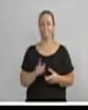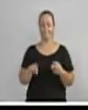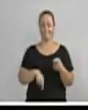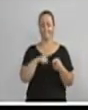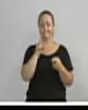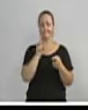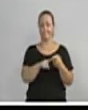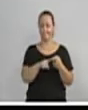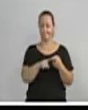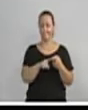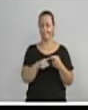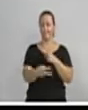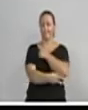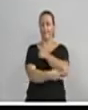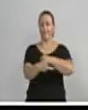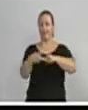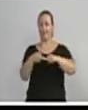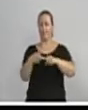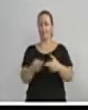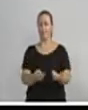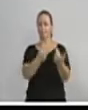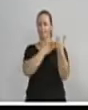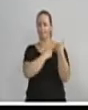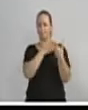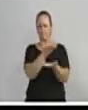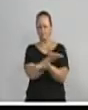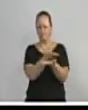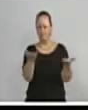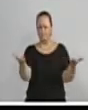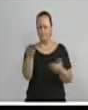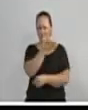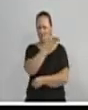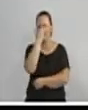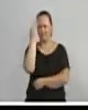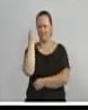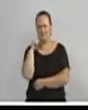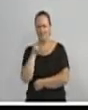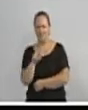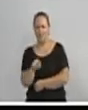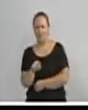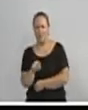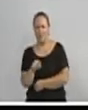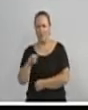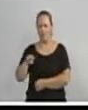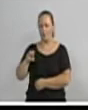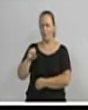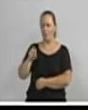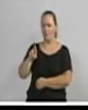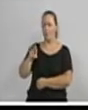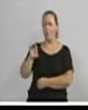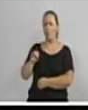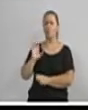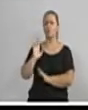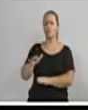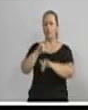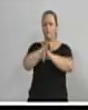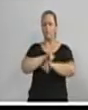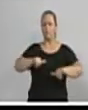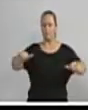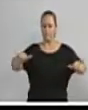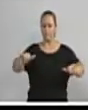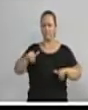responsabilidade. Vocês esqueceram do áudio que o Moro divulgou antes de ter que mandar o processo para Brasília?